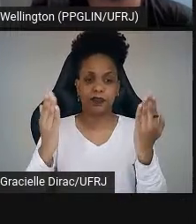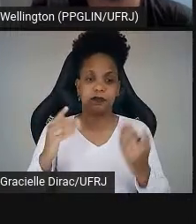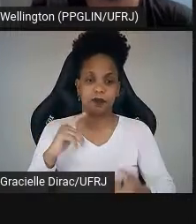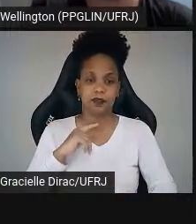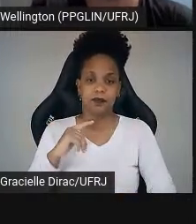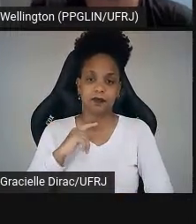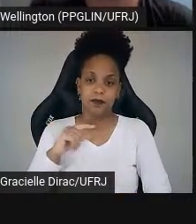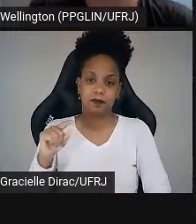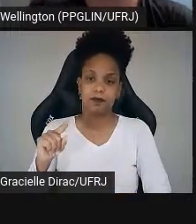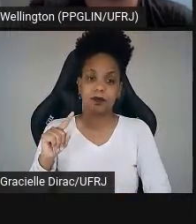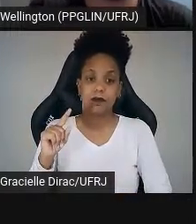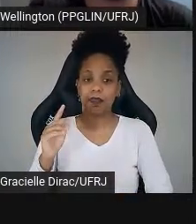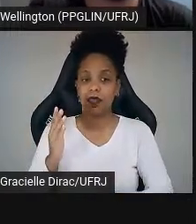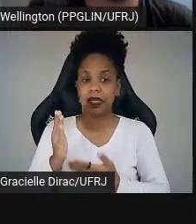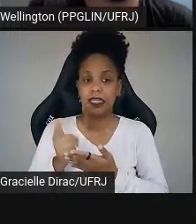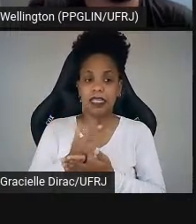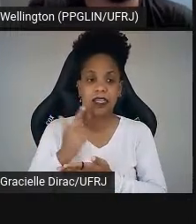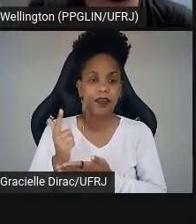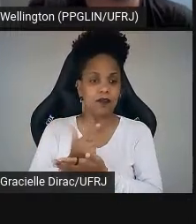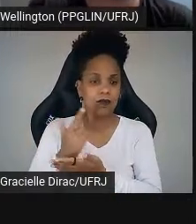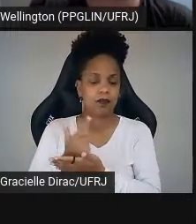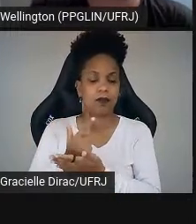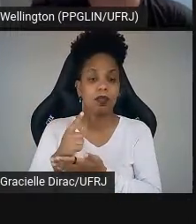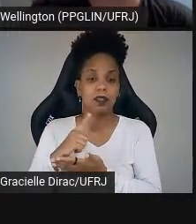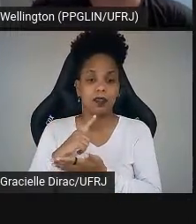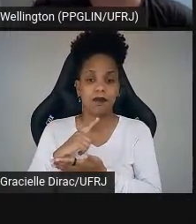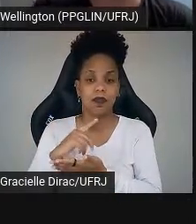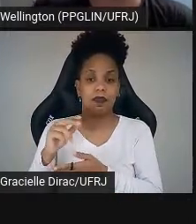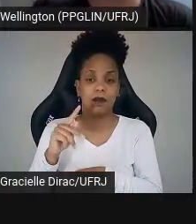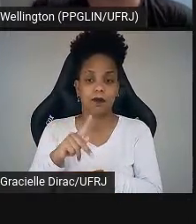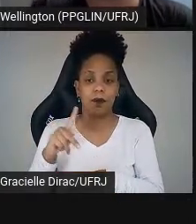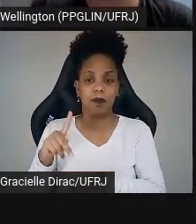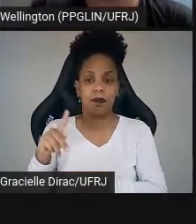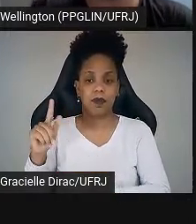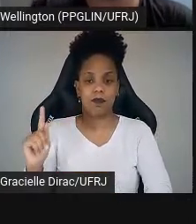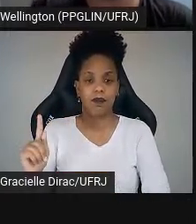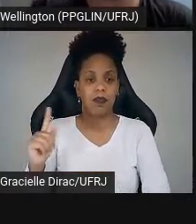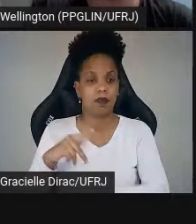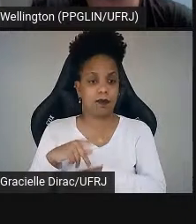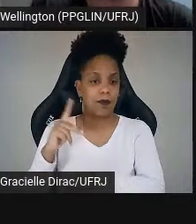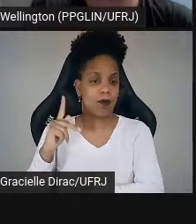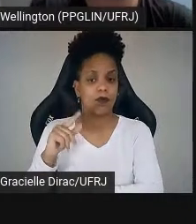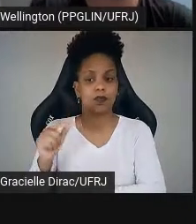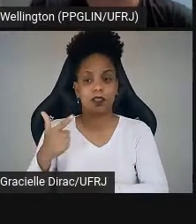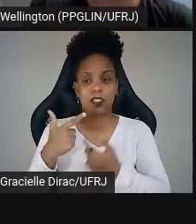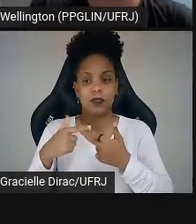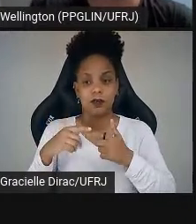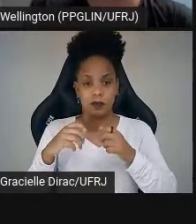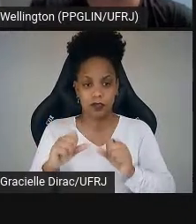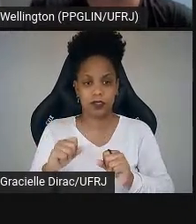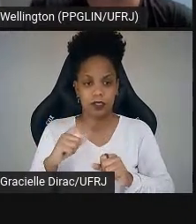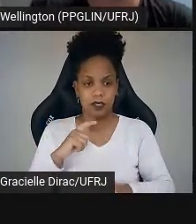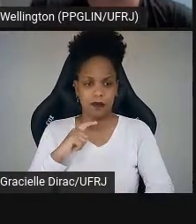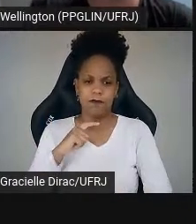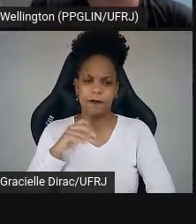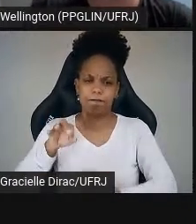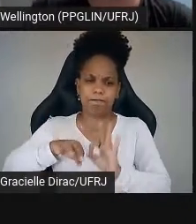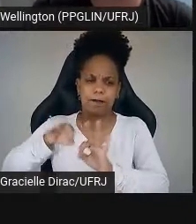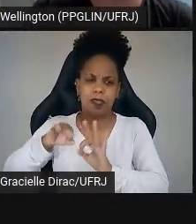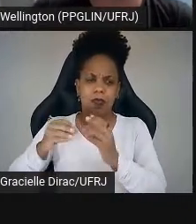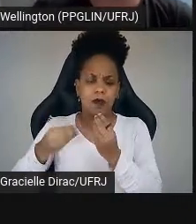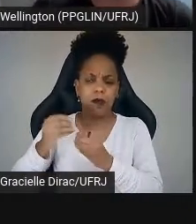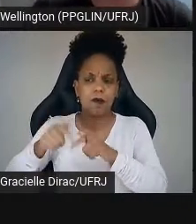lançamento de livros do PPG Linguística, que é um evento que a gente está estudando a melhor maneira de fazê-lo. E aí, estamos